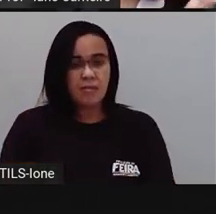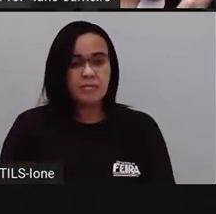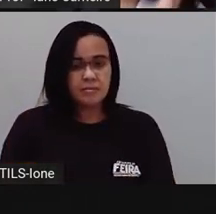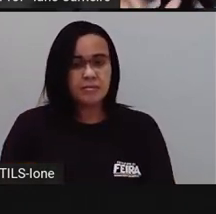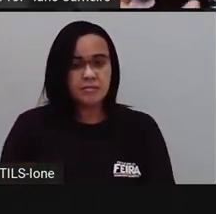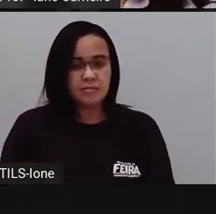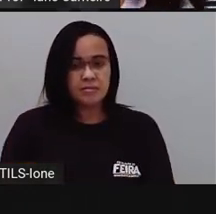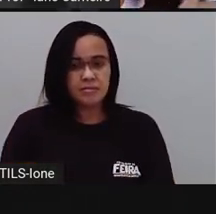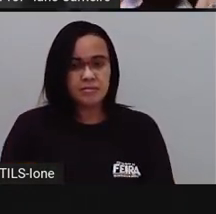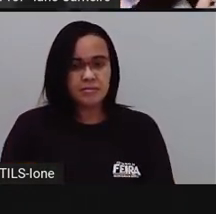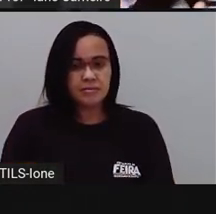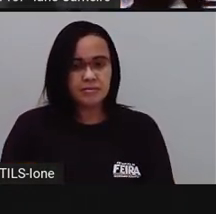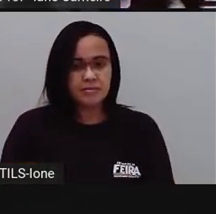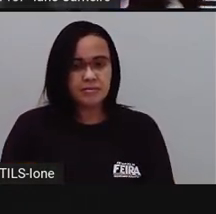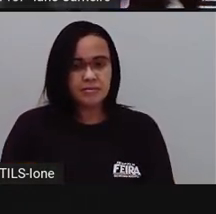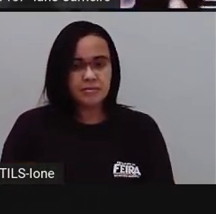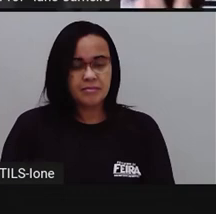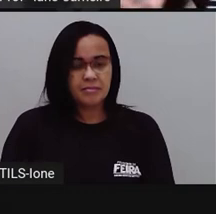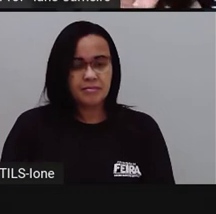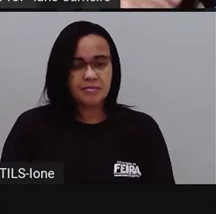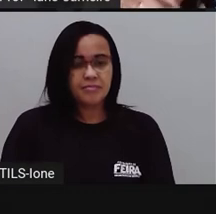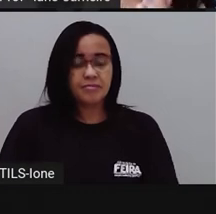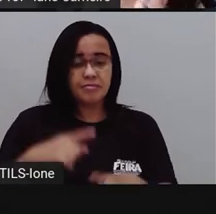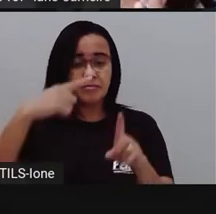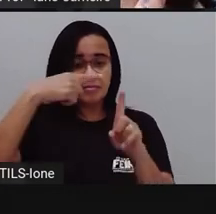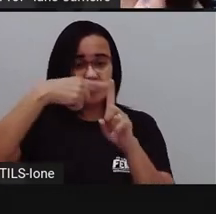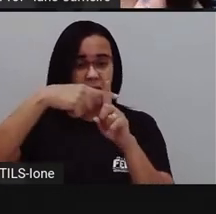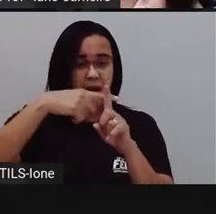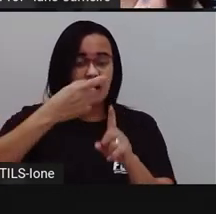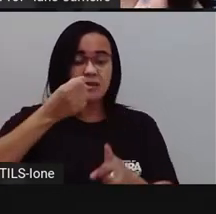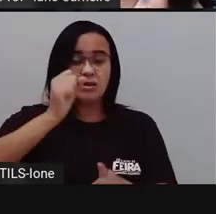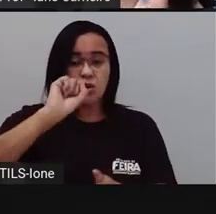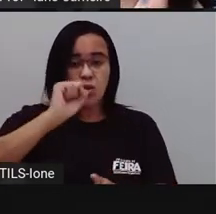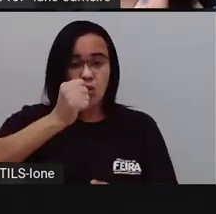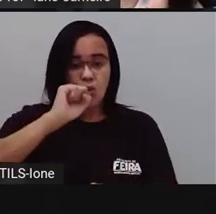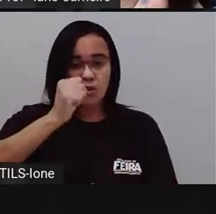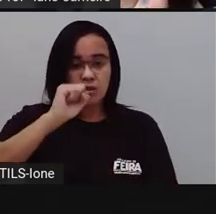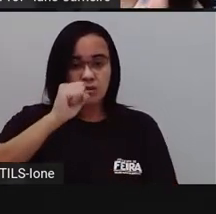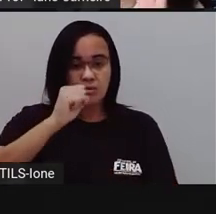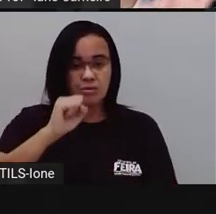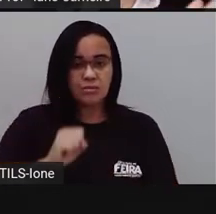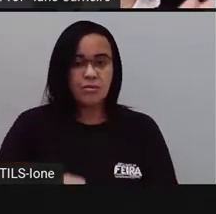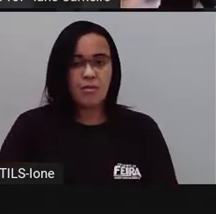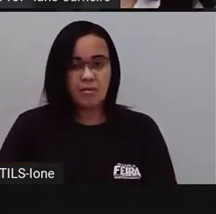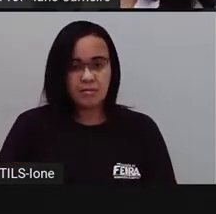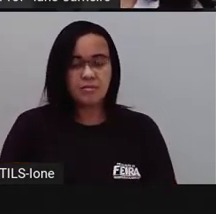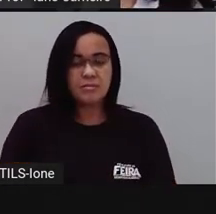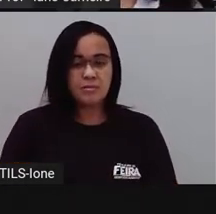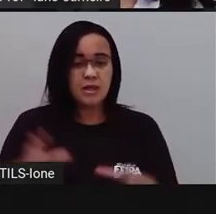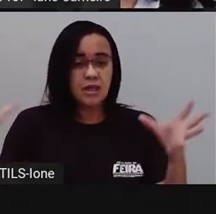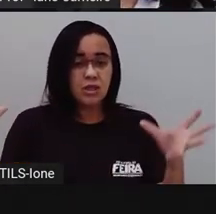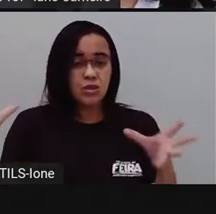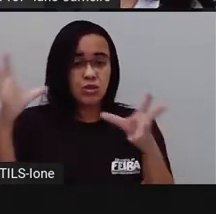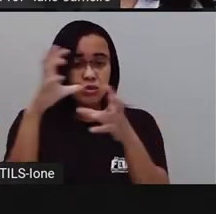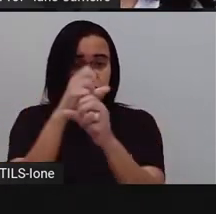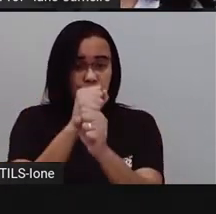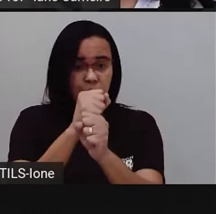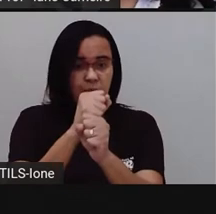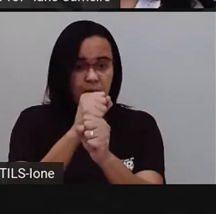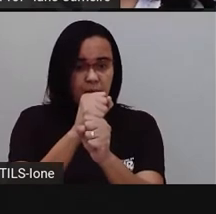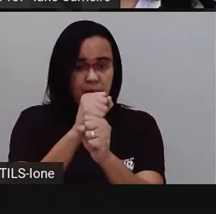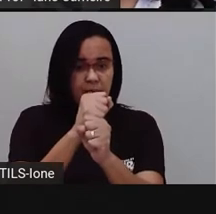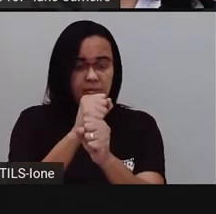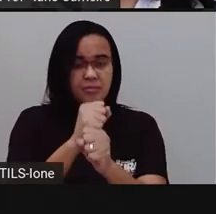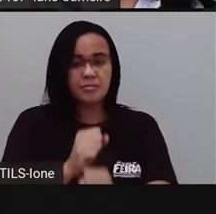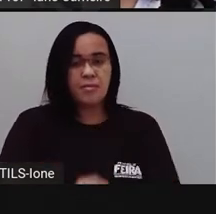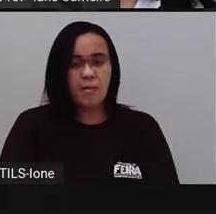de jabutis. E a gente vai acrescentar os oito jacareis. Então, gente coloca aqui, ó, doze. Vai juntar oito tracinhos, ó. Um,